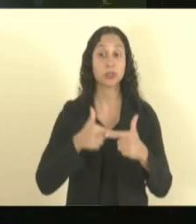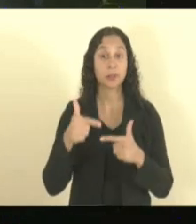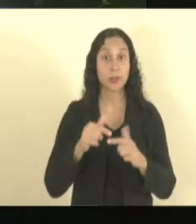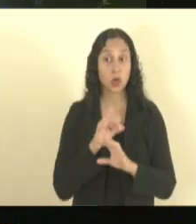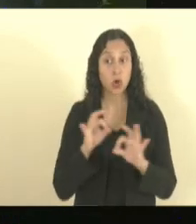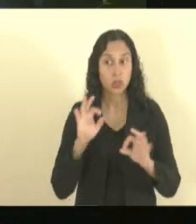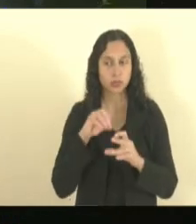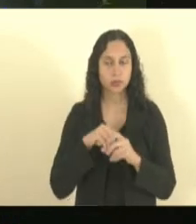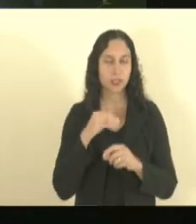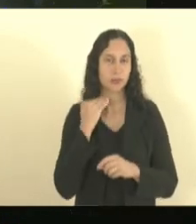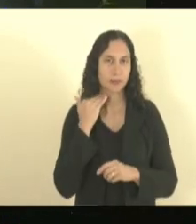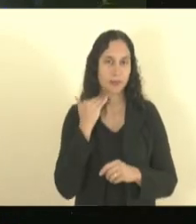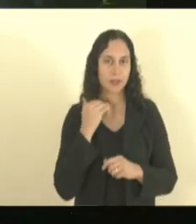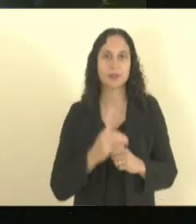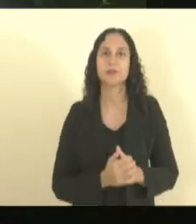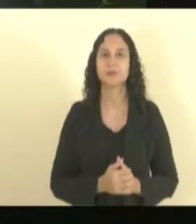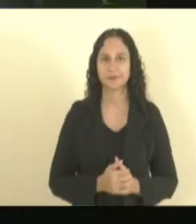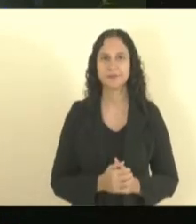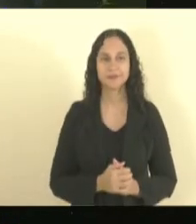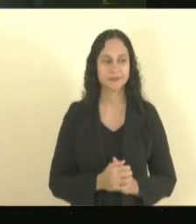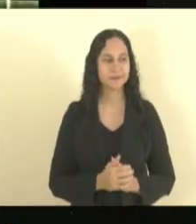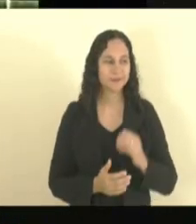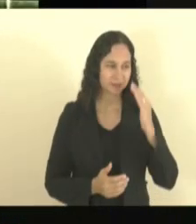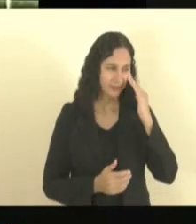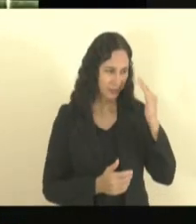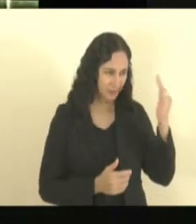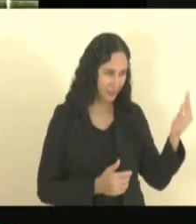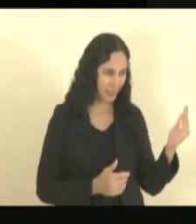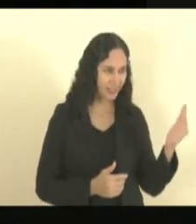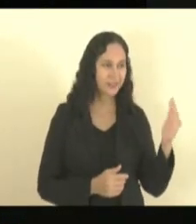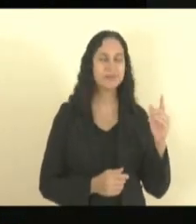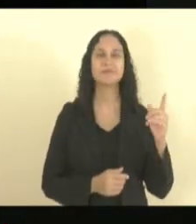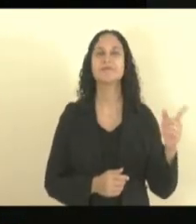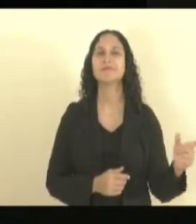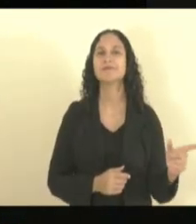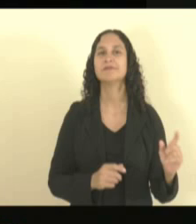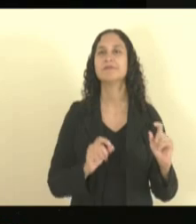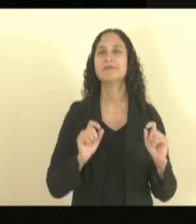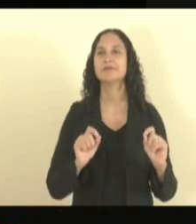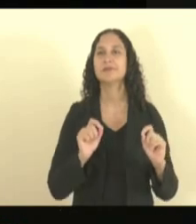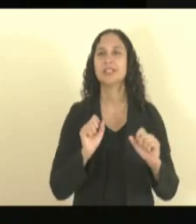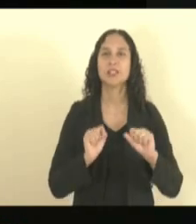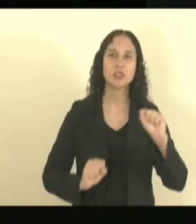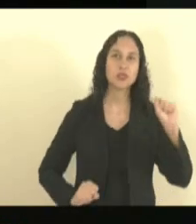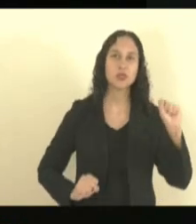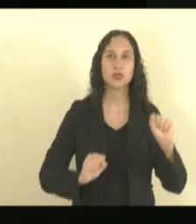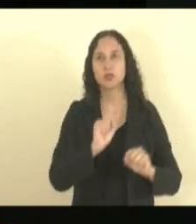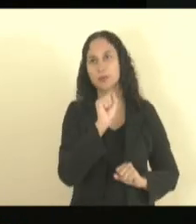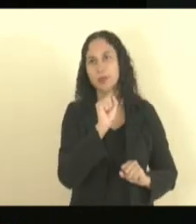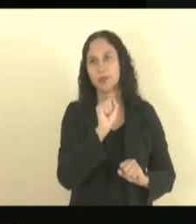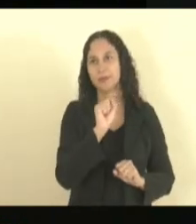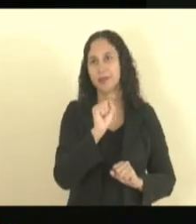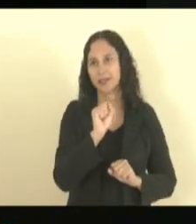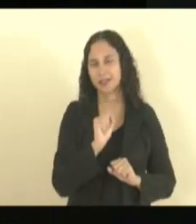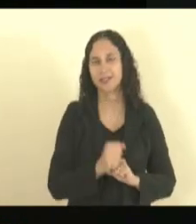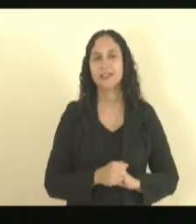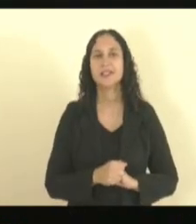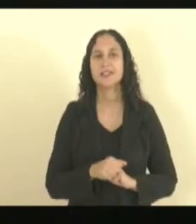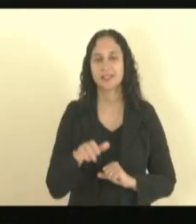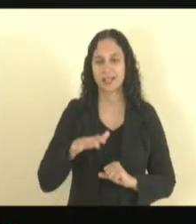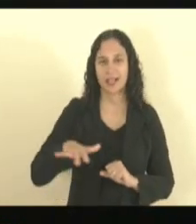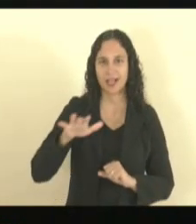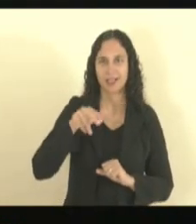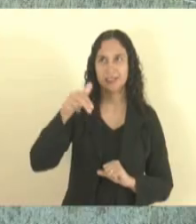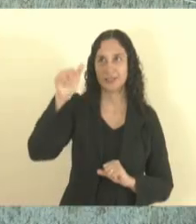nordeste obrigado deputado masinho que também é conhecido pela alcunha de superman do noroeste ele que está ali